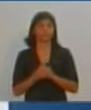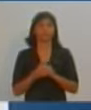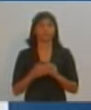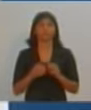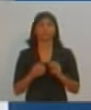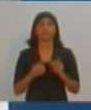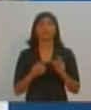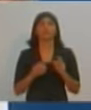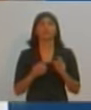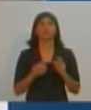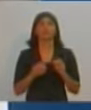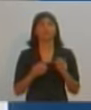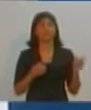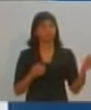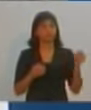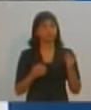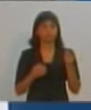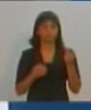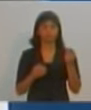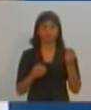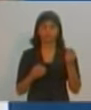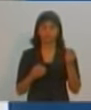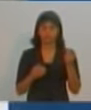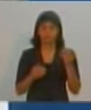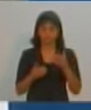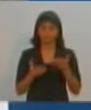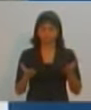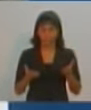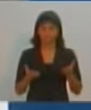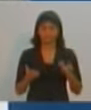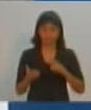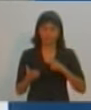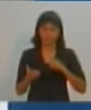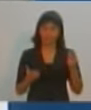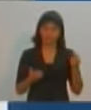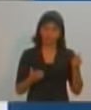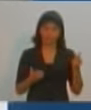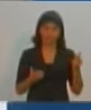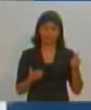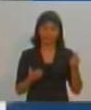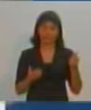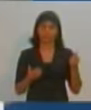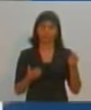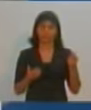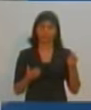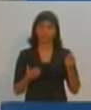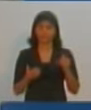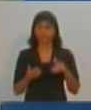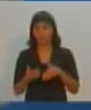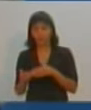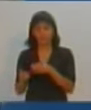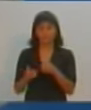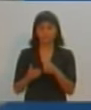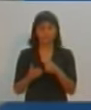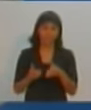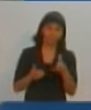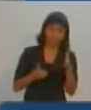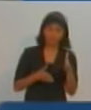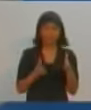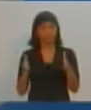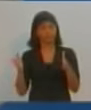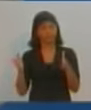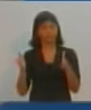Bom, veja só. Prudentino, o recurso a gente sabe que tem. A corrupção está mostrando que há recursos. Há recursos que são mal direcionados. São muito mal